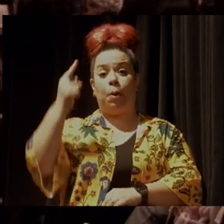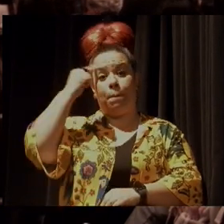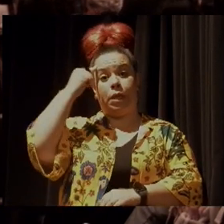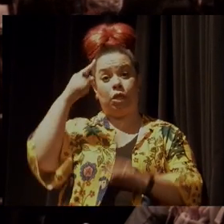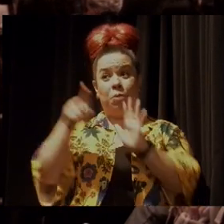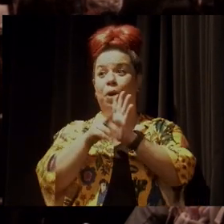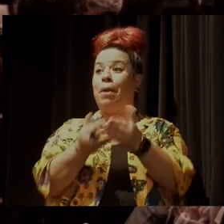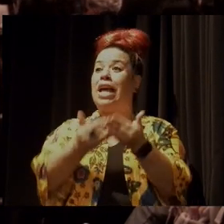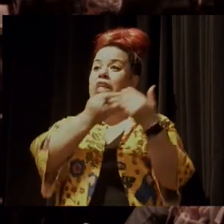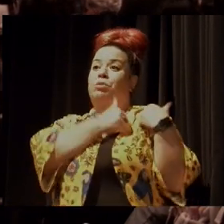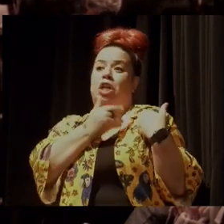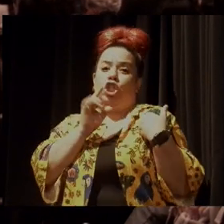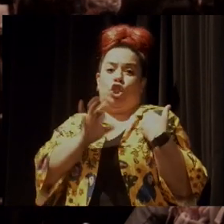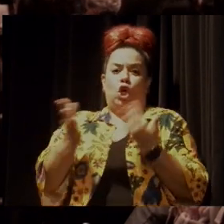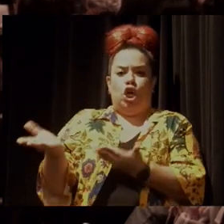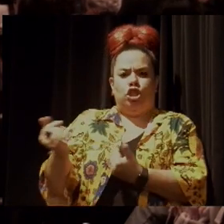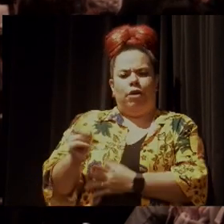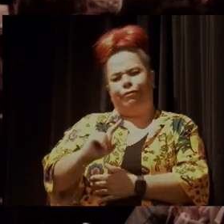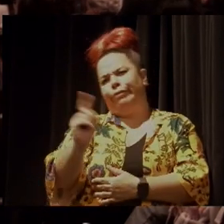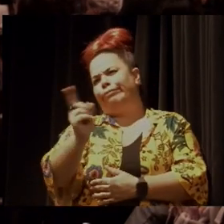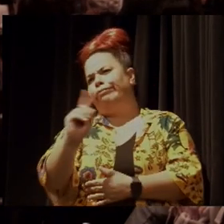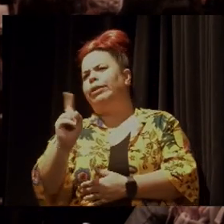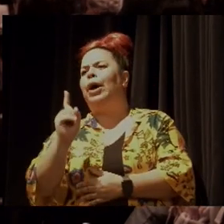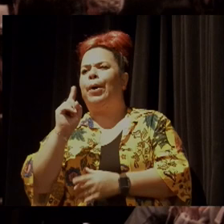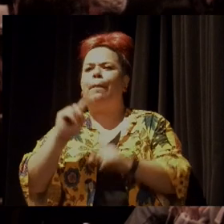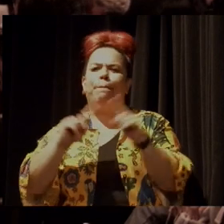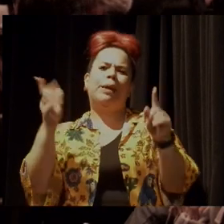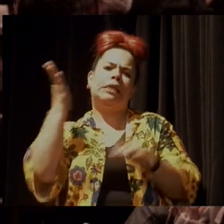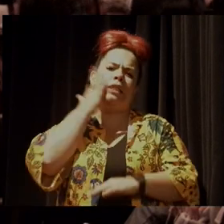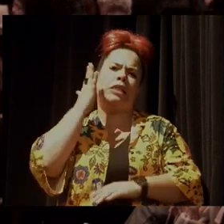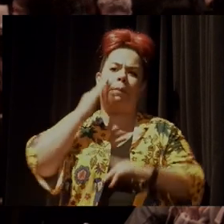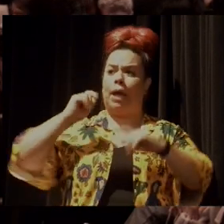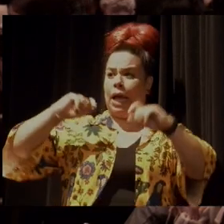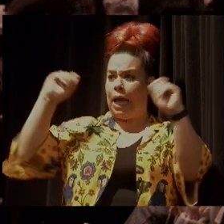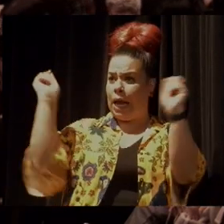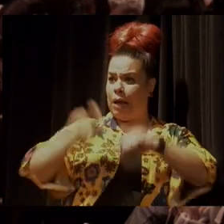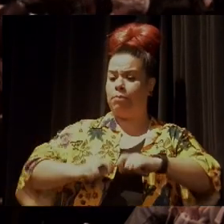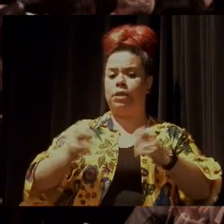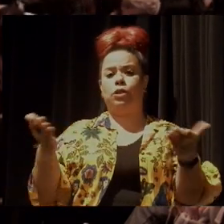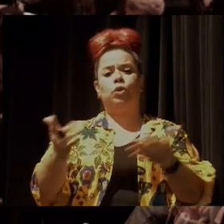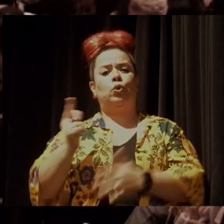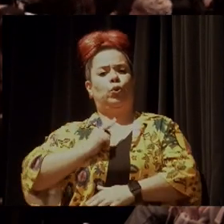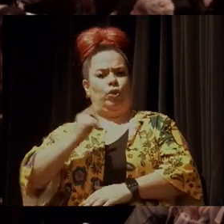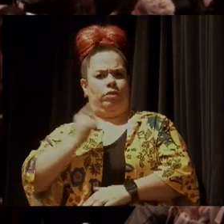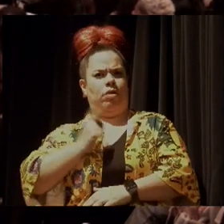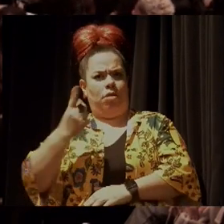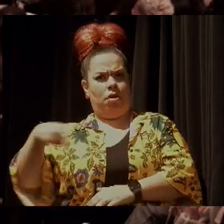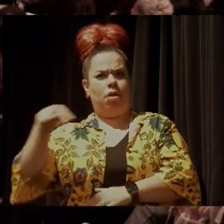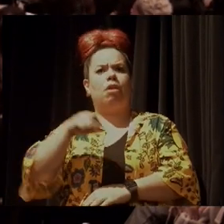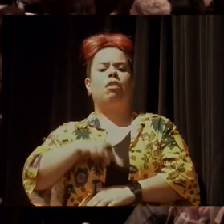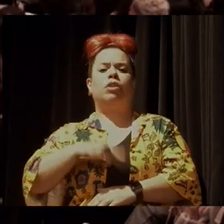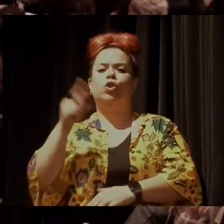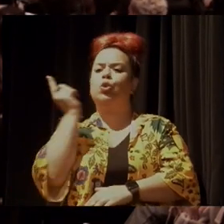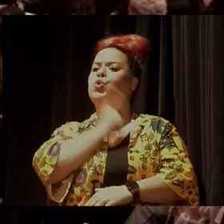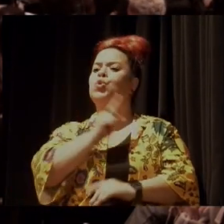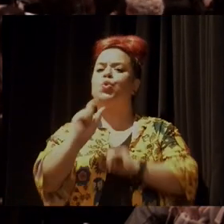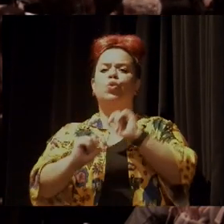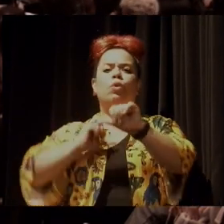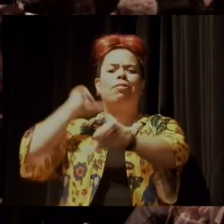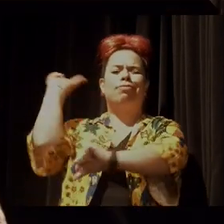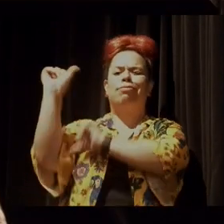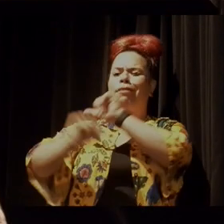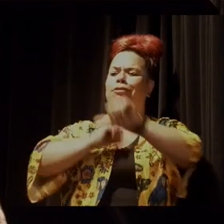jovens, mas entendendo o potencial hoje que eles têm muito grande de fazer uma transformação